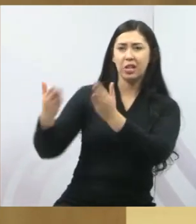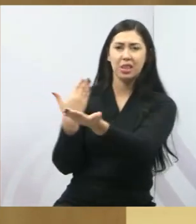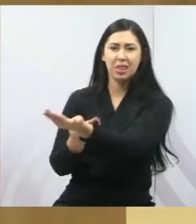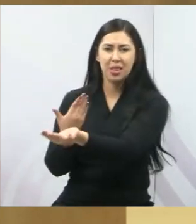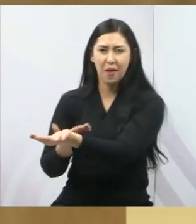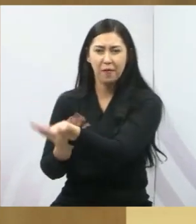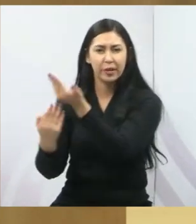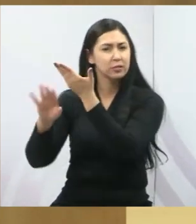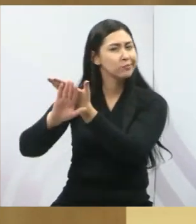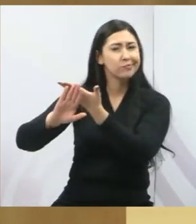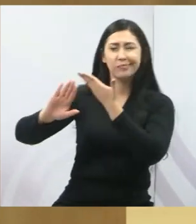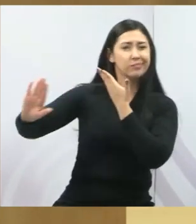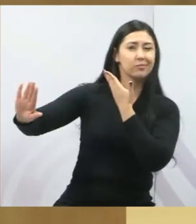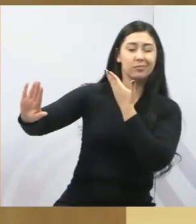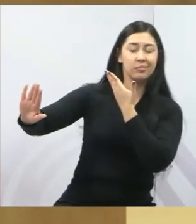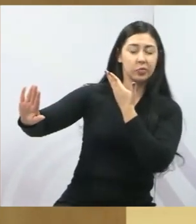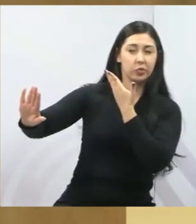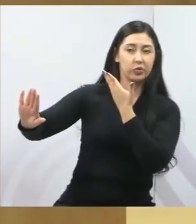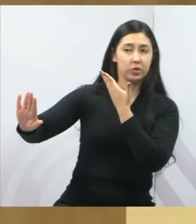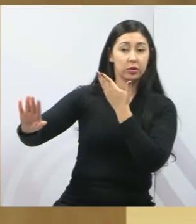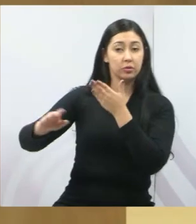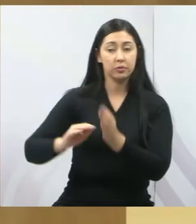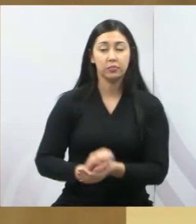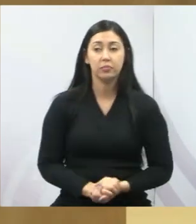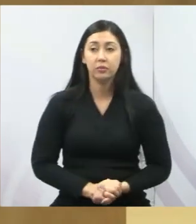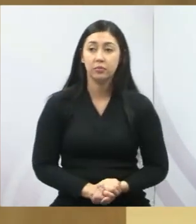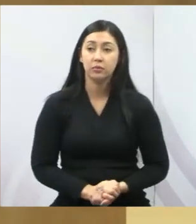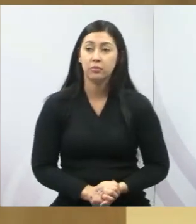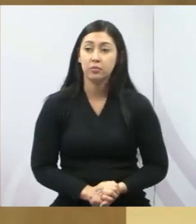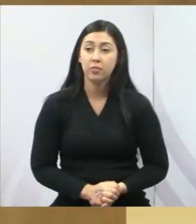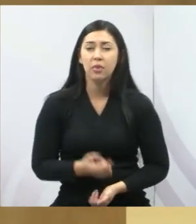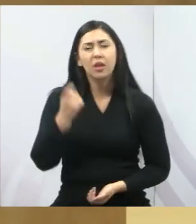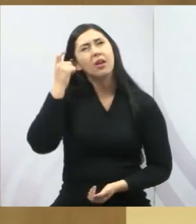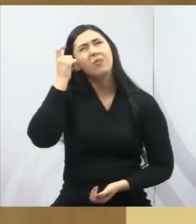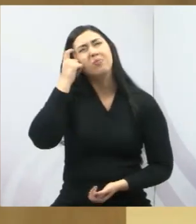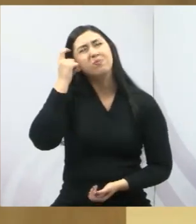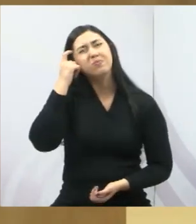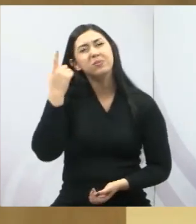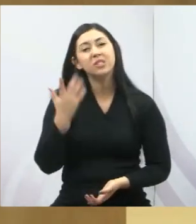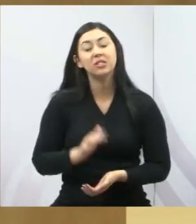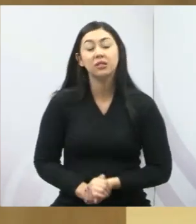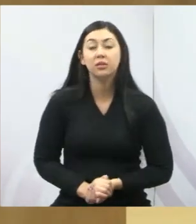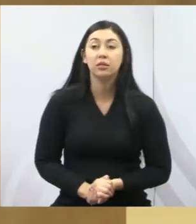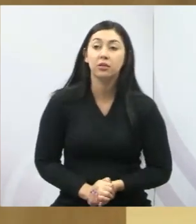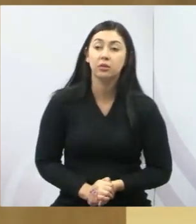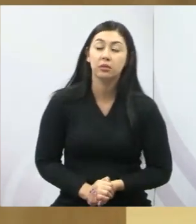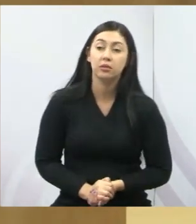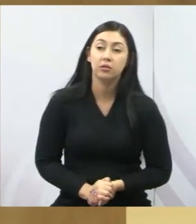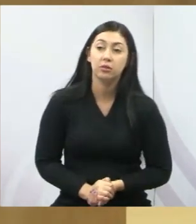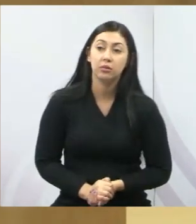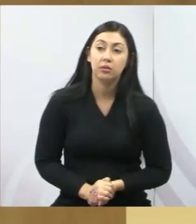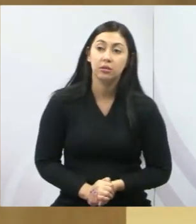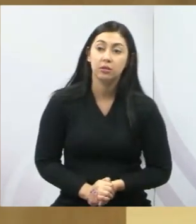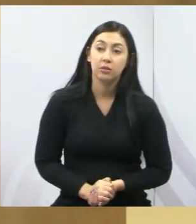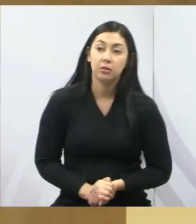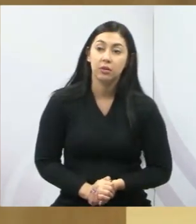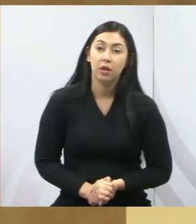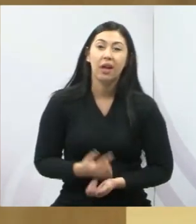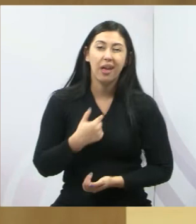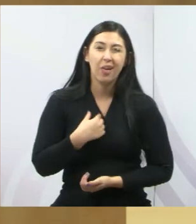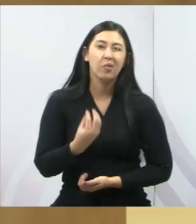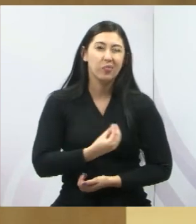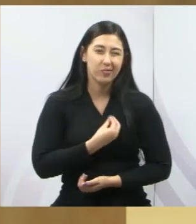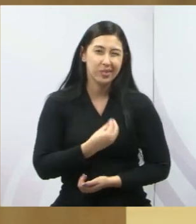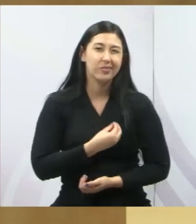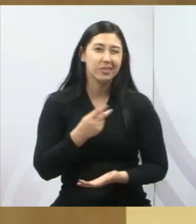das coisas que não vão fazer bem para a sua vida. Fico pensando, vereadores, que na verdade eu vivenciei essa